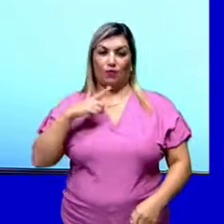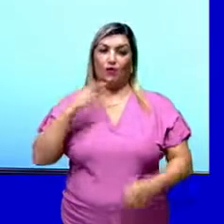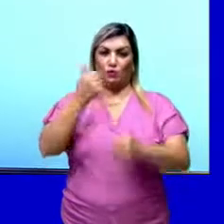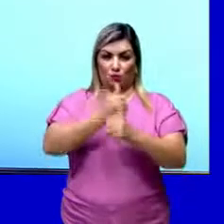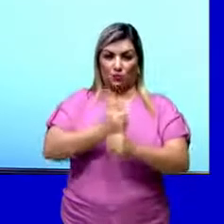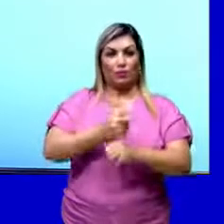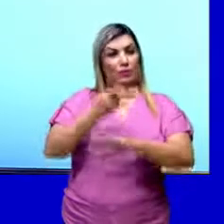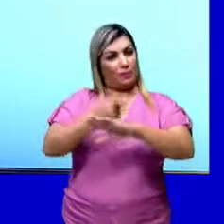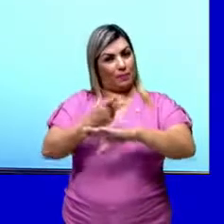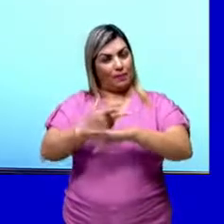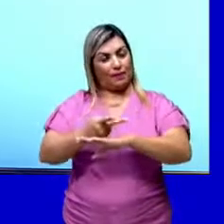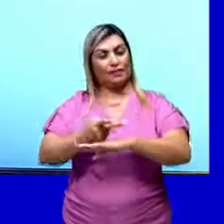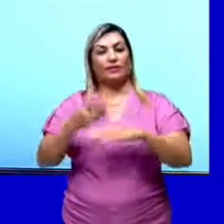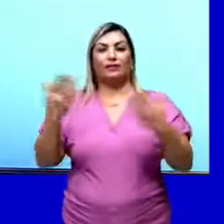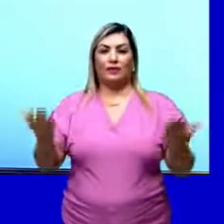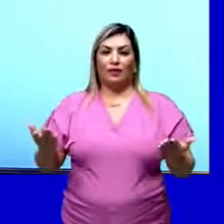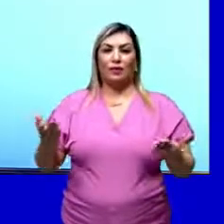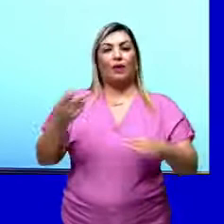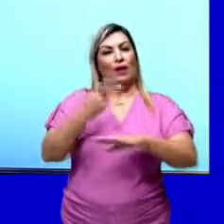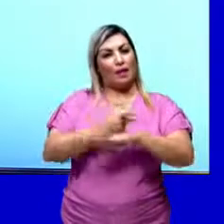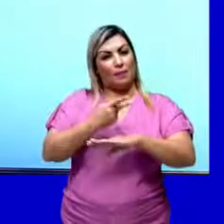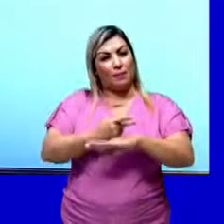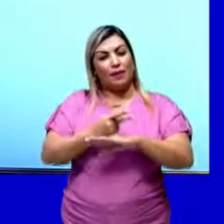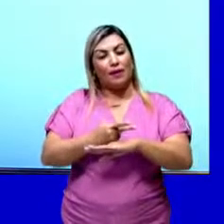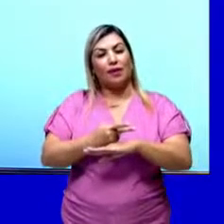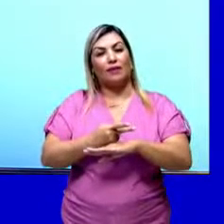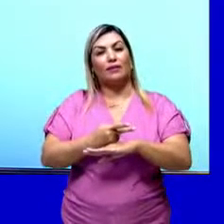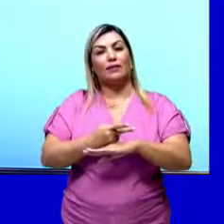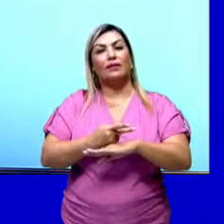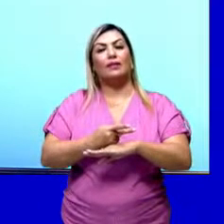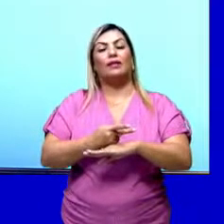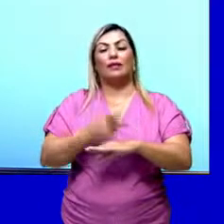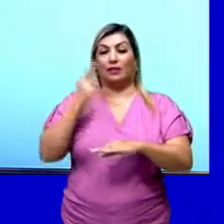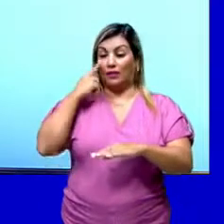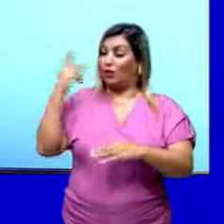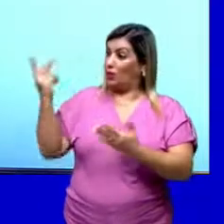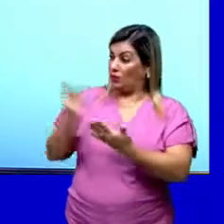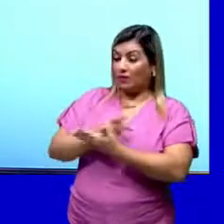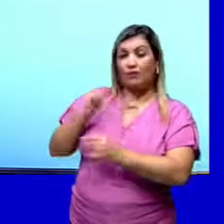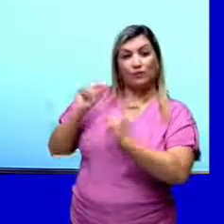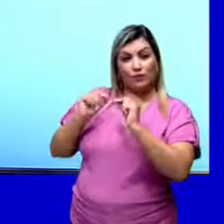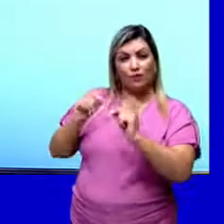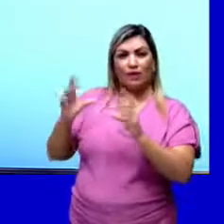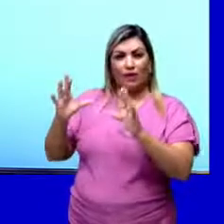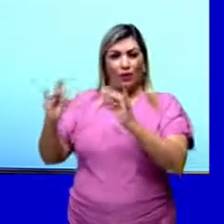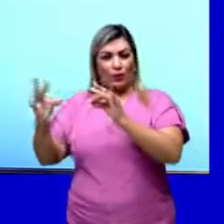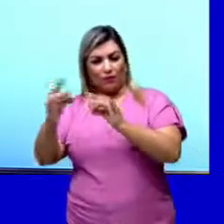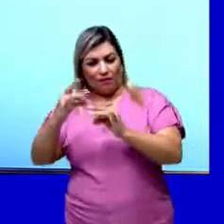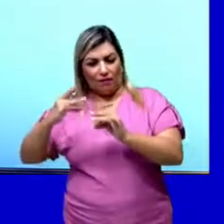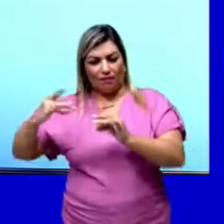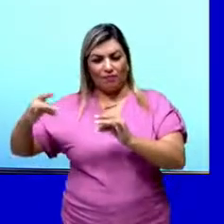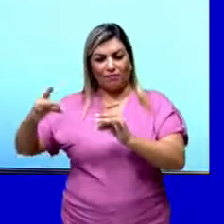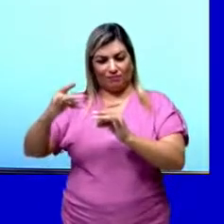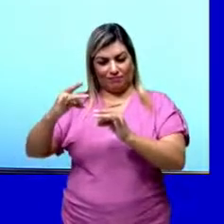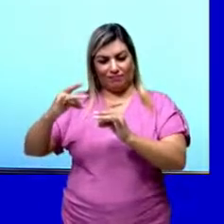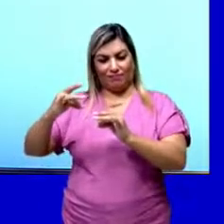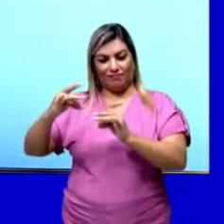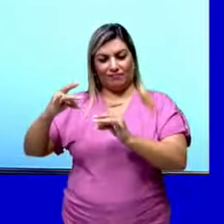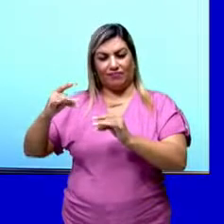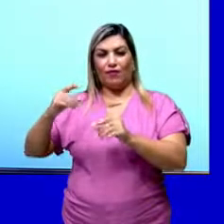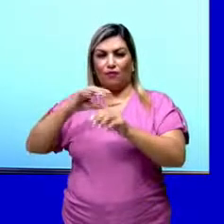prata dentro da solução. E a prata, por ser deslocada, ela vai grudar aqui na